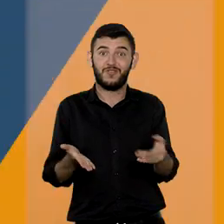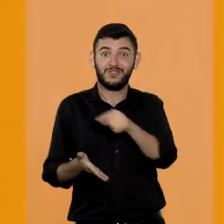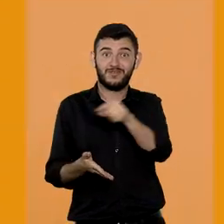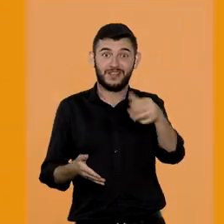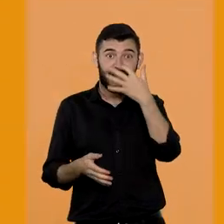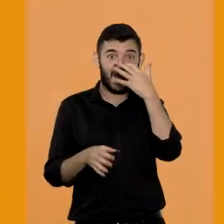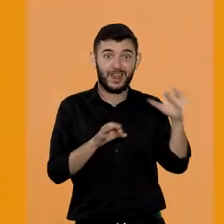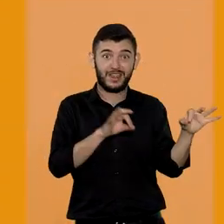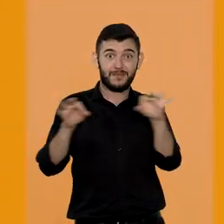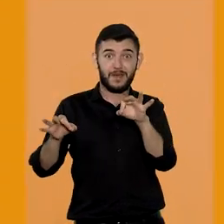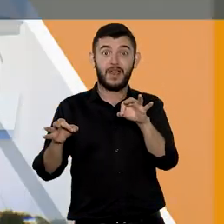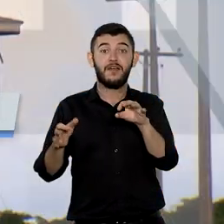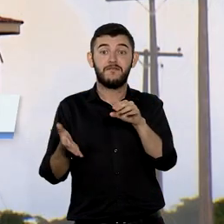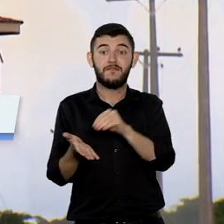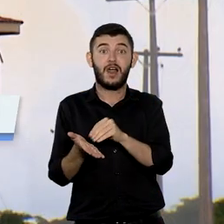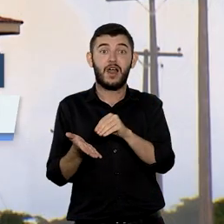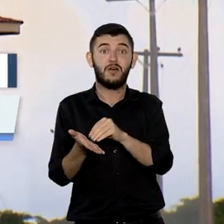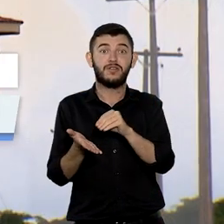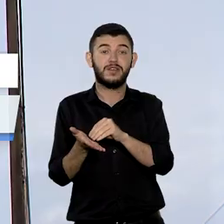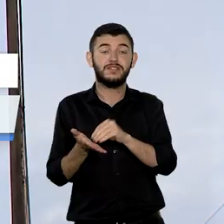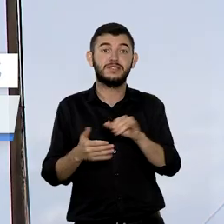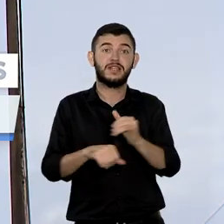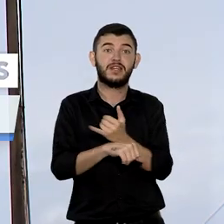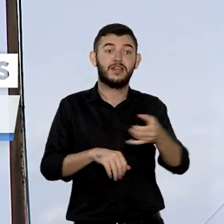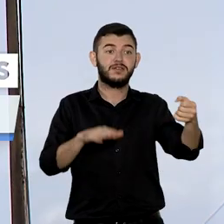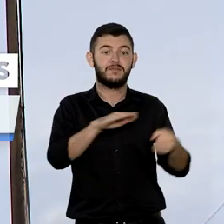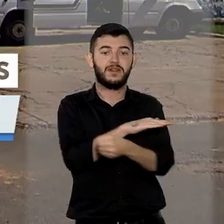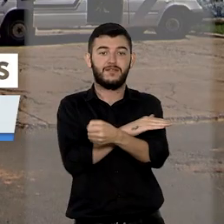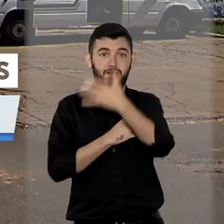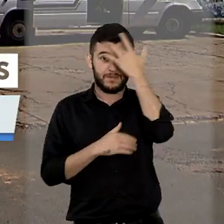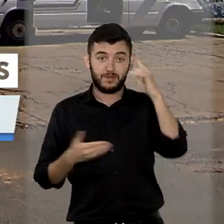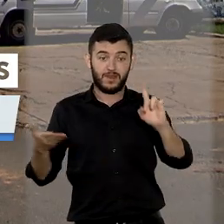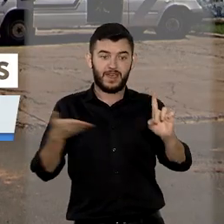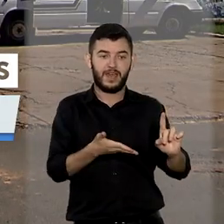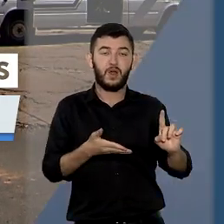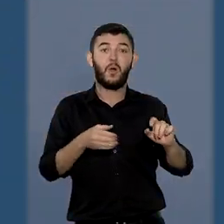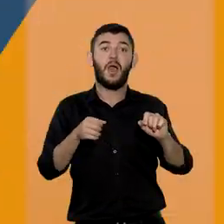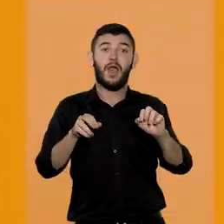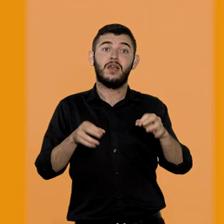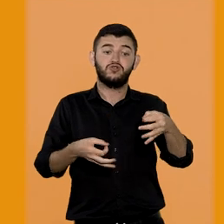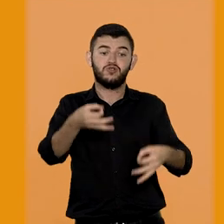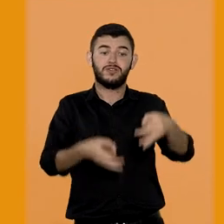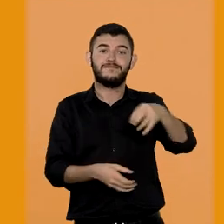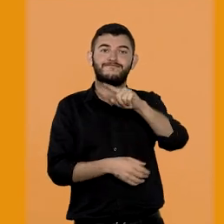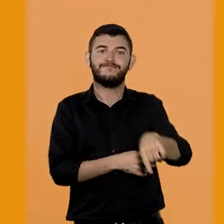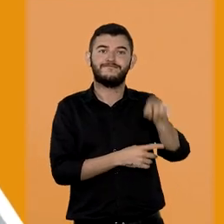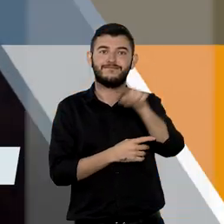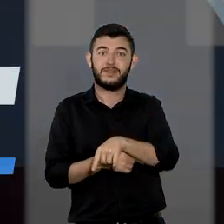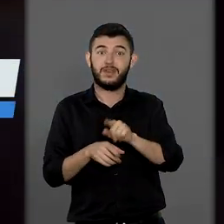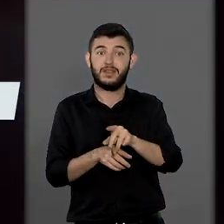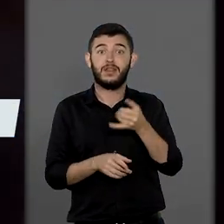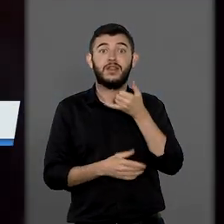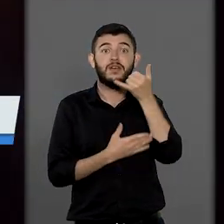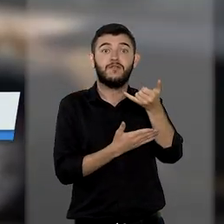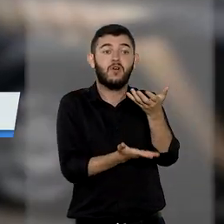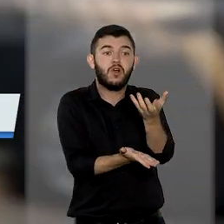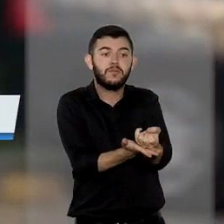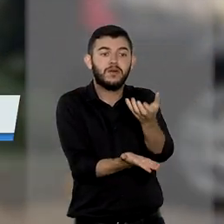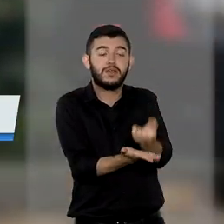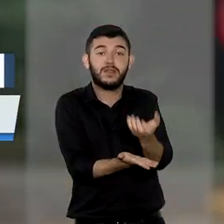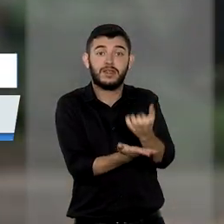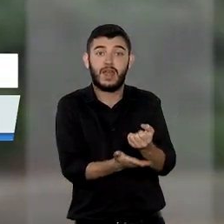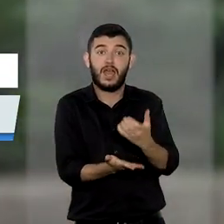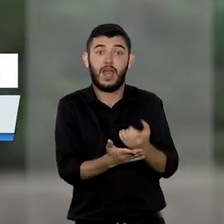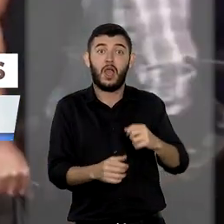vai ver falta de transporte para réu preso leva a anulação de audiência. Interceptações telefônicas da